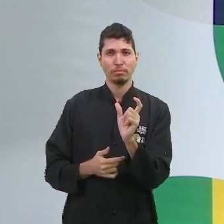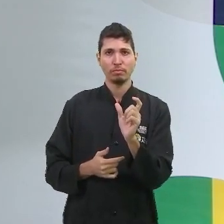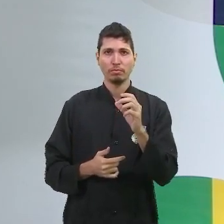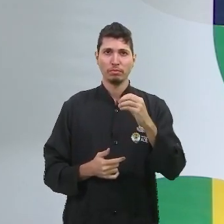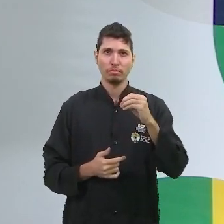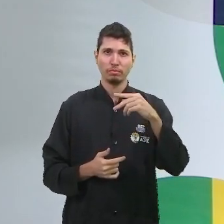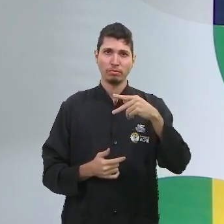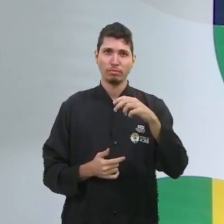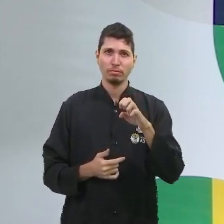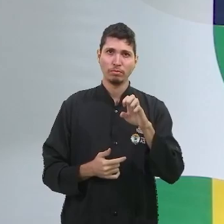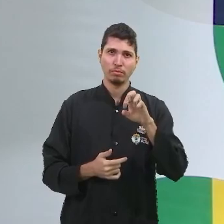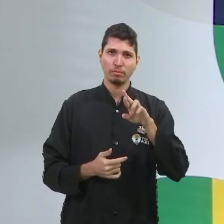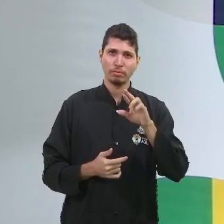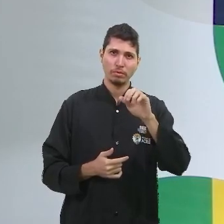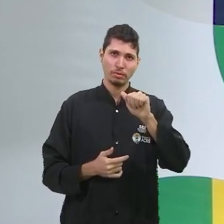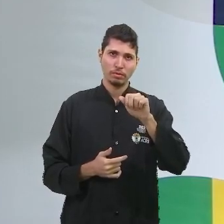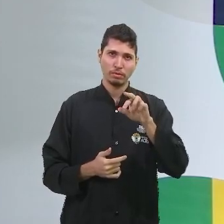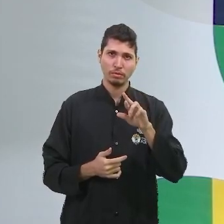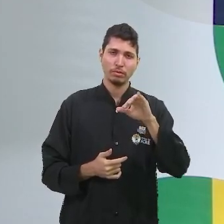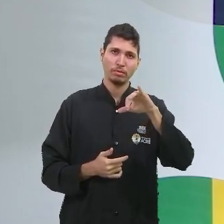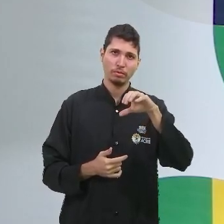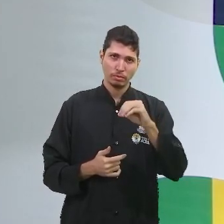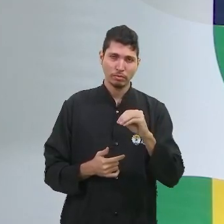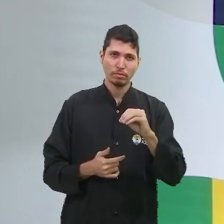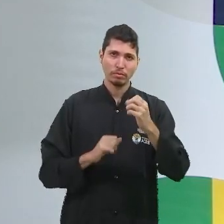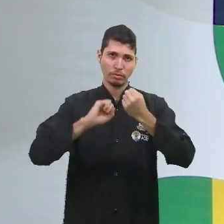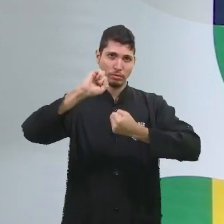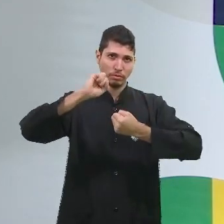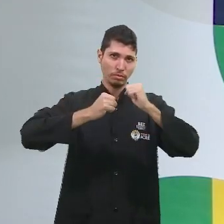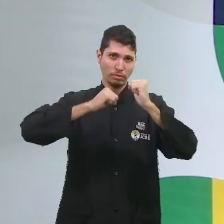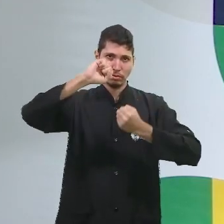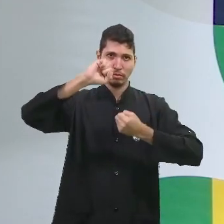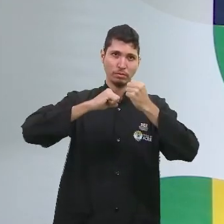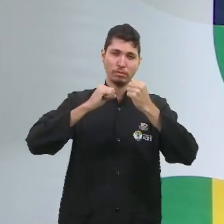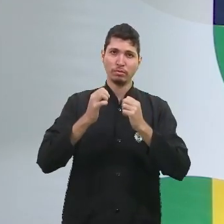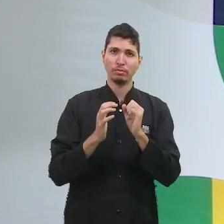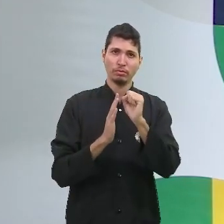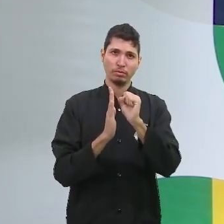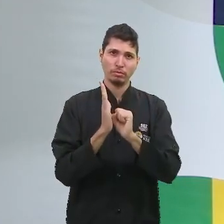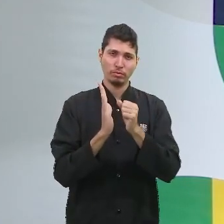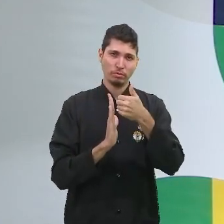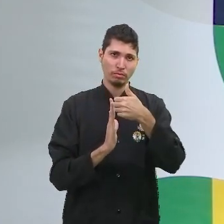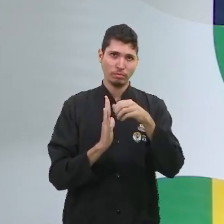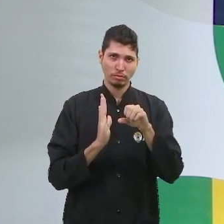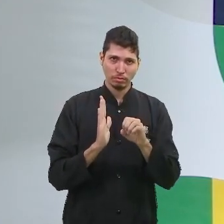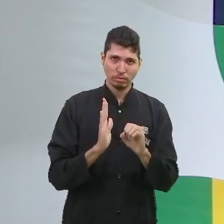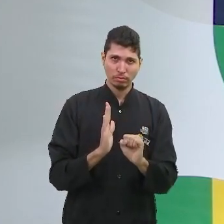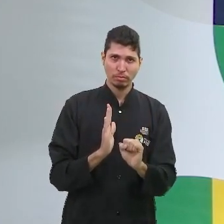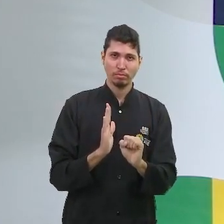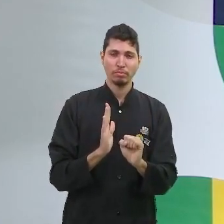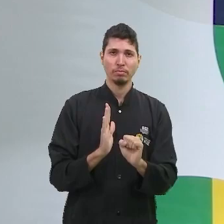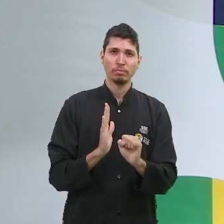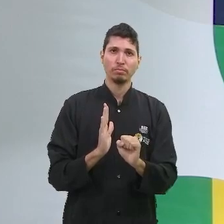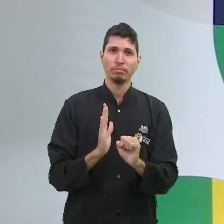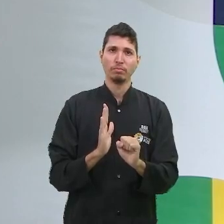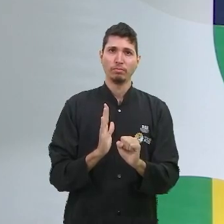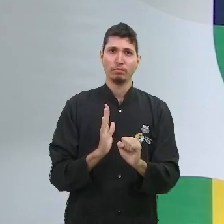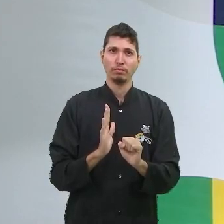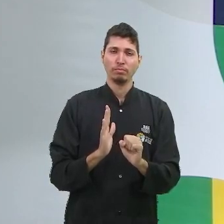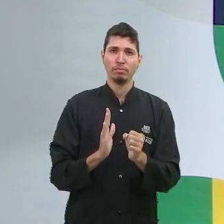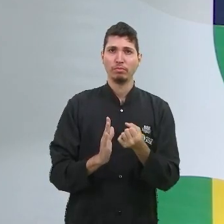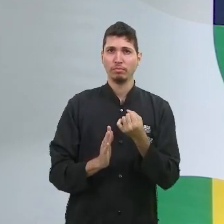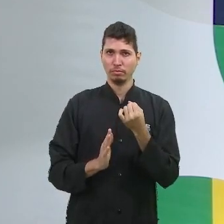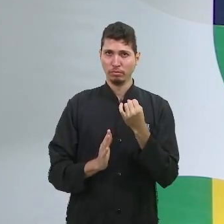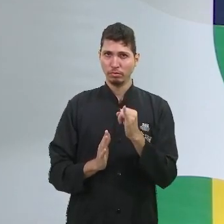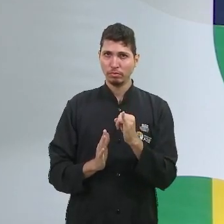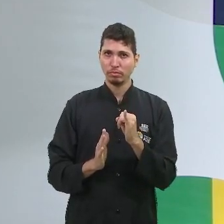necessariamente da indústria, que é desse momento inicial, lá do século XVIII, que eu estou tratando com vocês. Mas, quando eu falo em